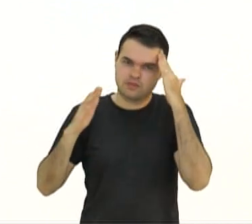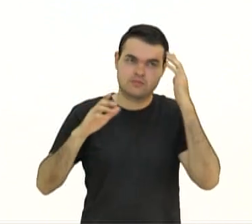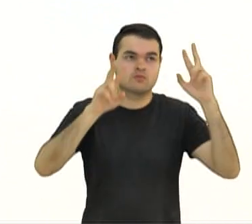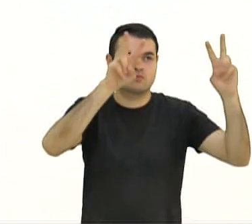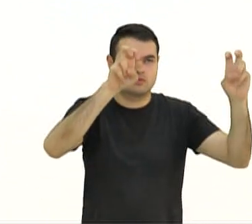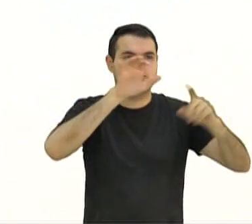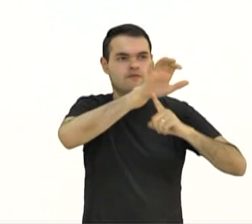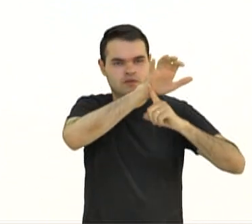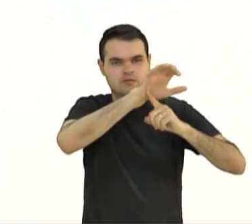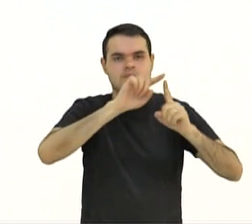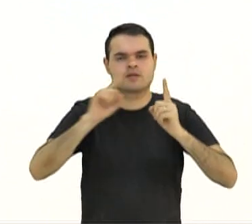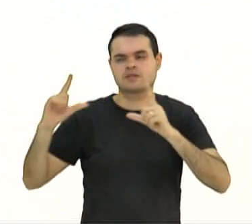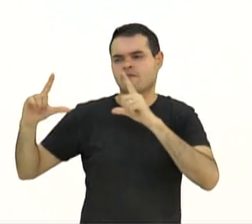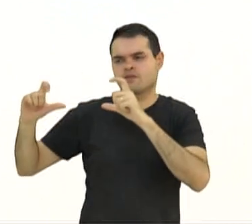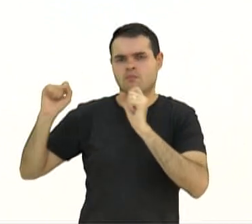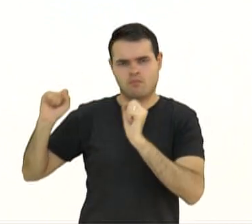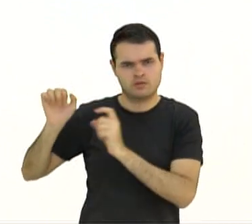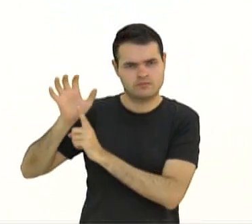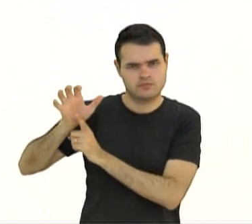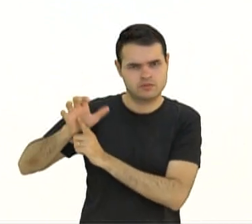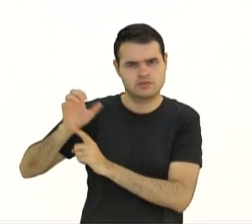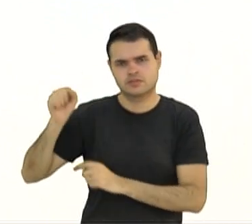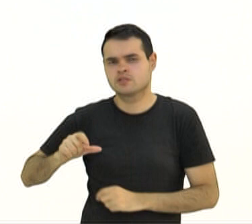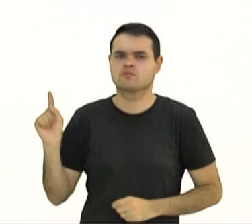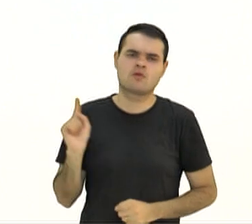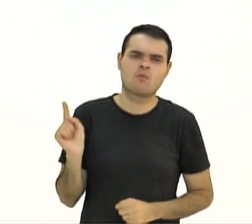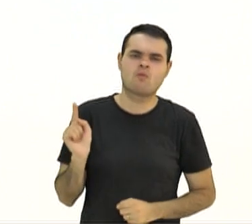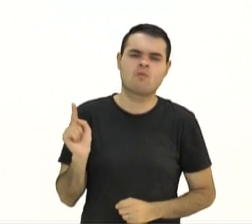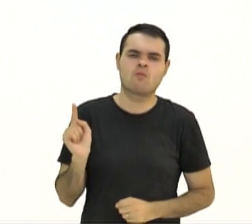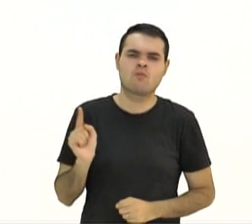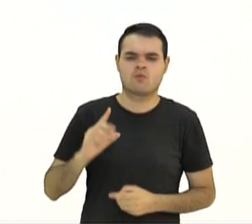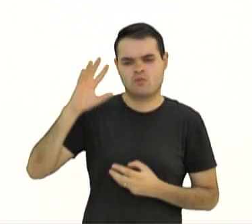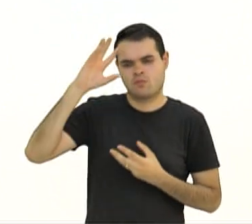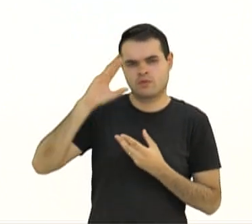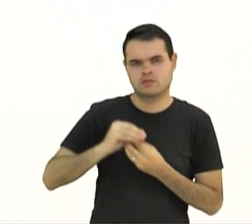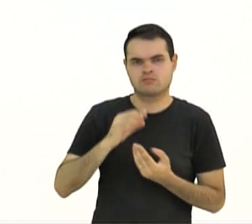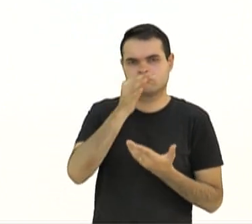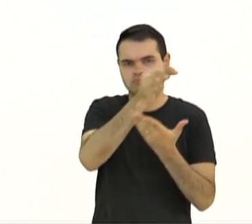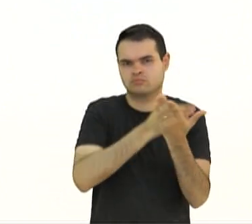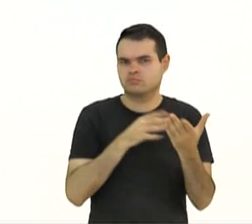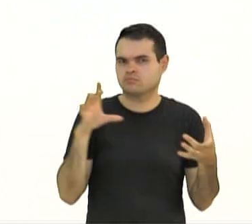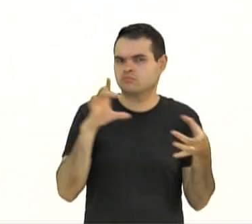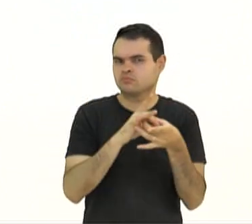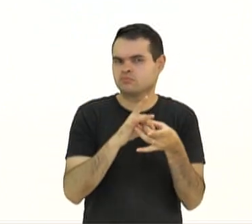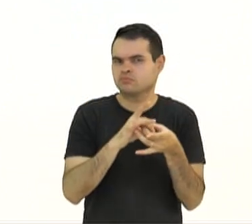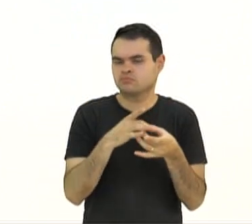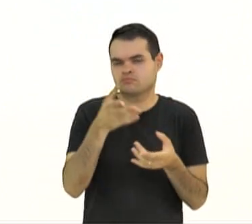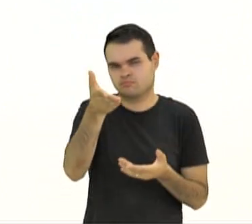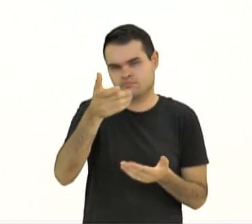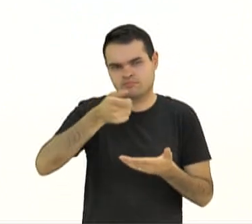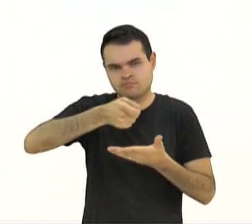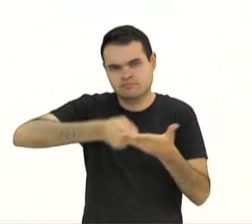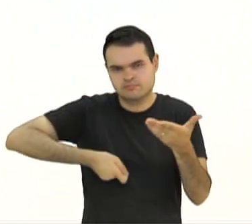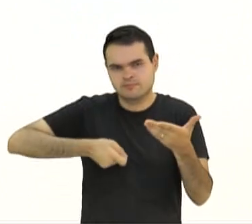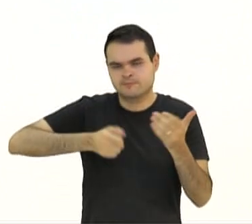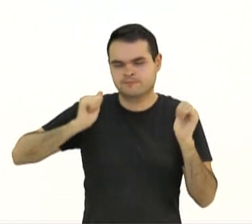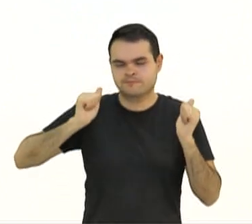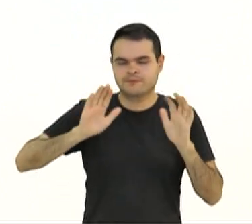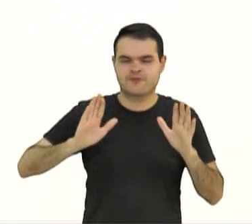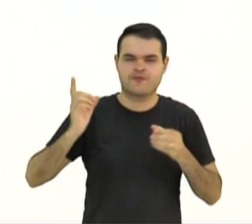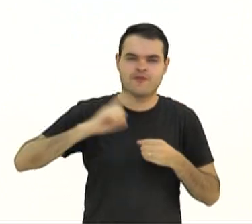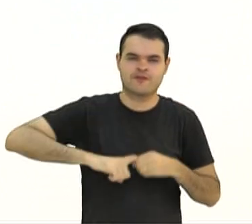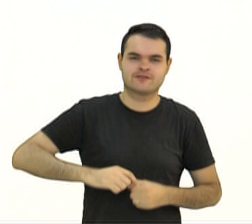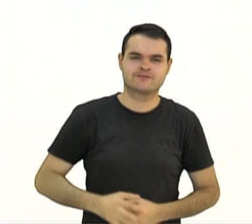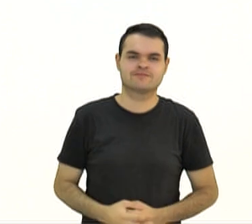influencia em tudo. A fotografia pode influenciar na nossa compreensão em relação ao texto? Escreva o que você pensa e nós já